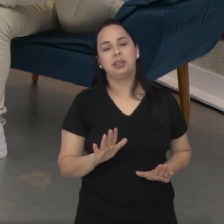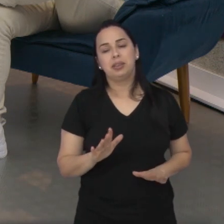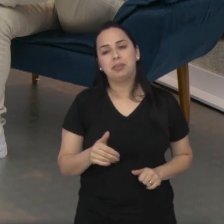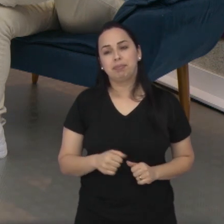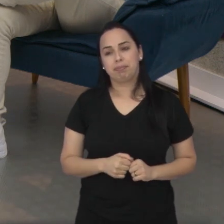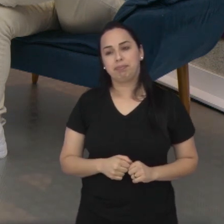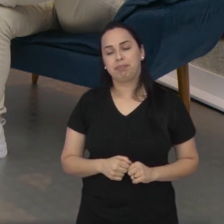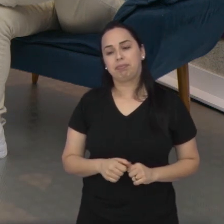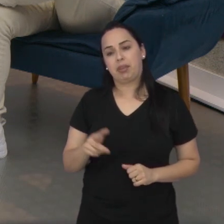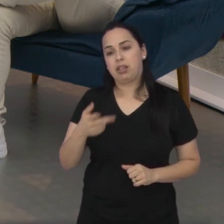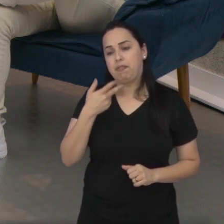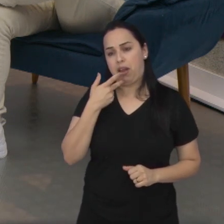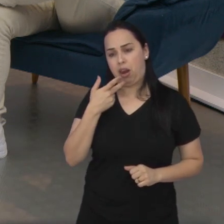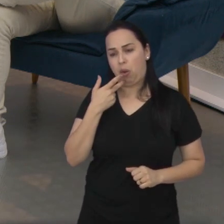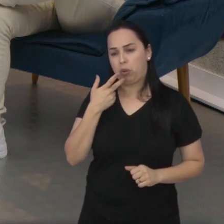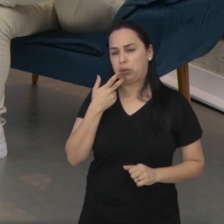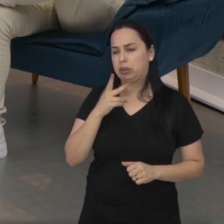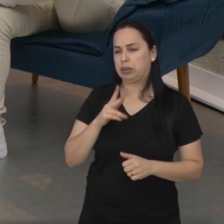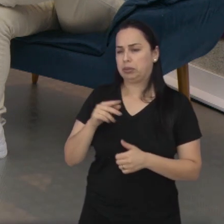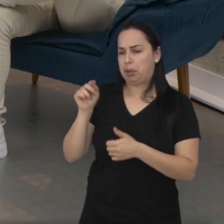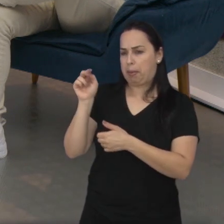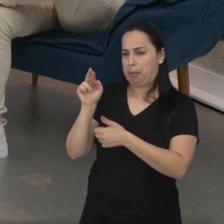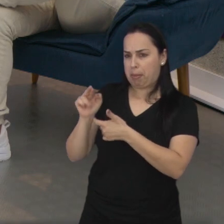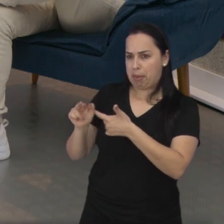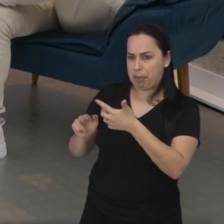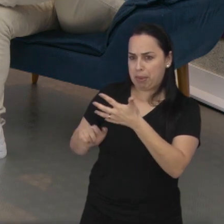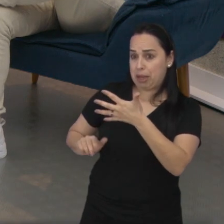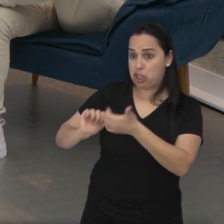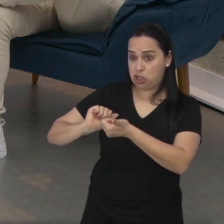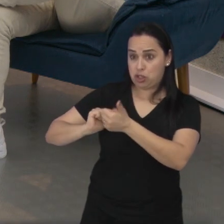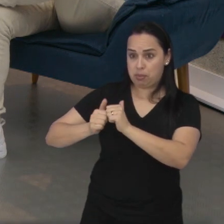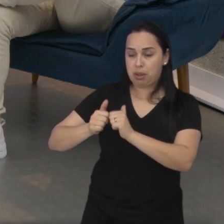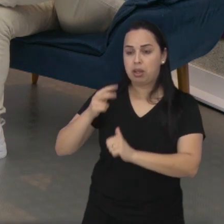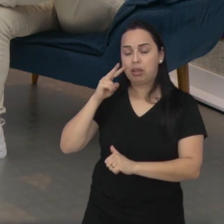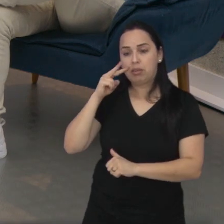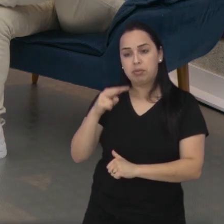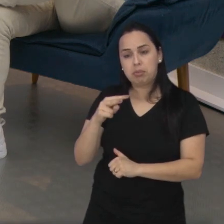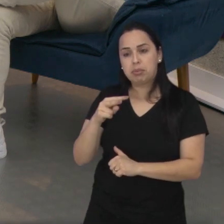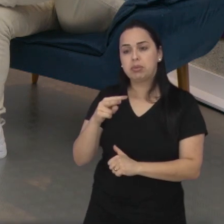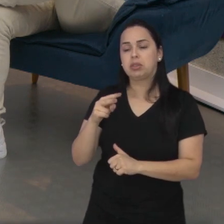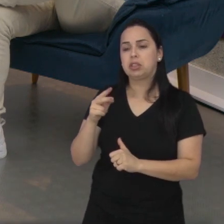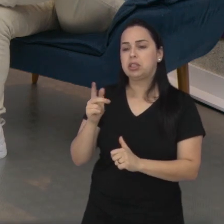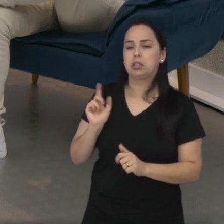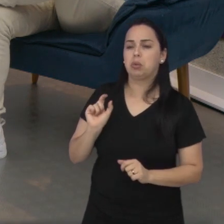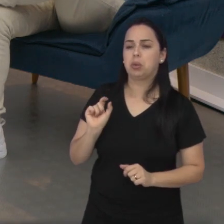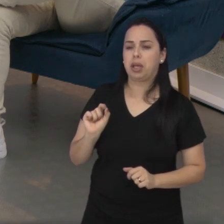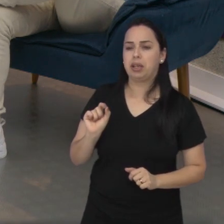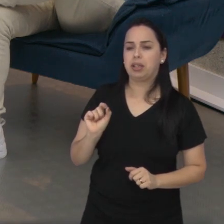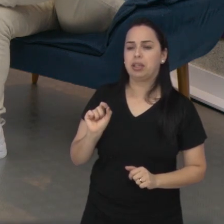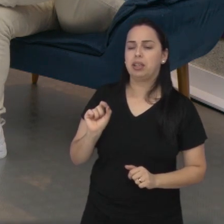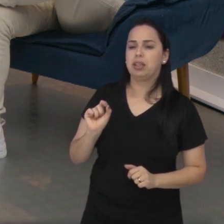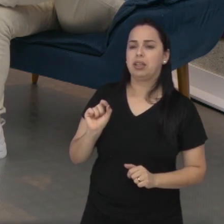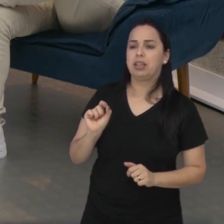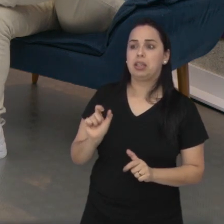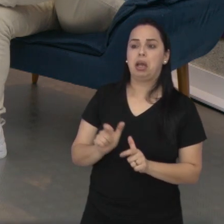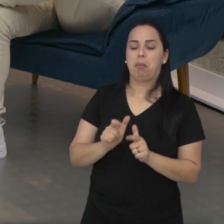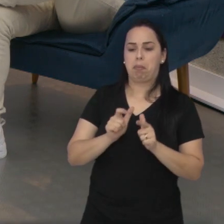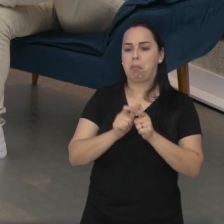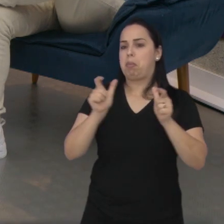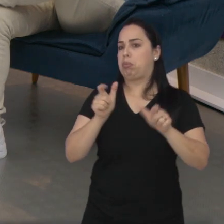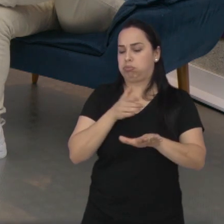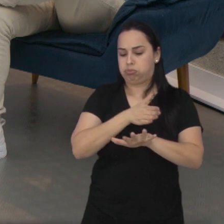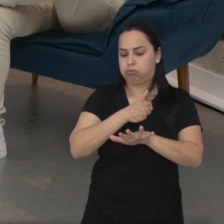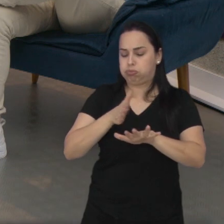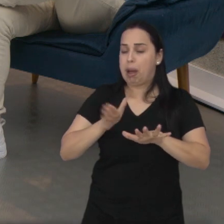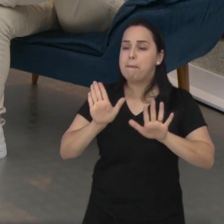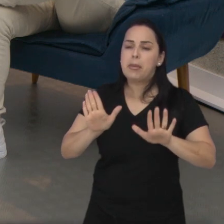professor, gente solicitou algumas modalidades esportivas. A gente viu que é bastante amplo. Mas quais